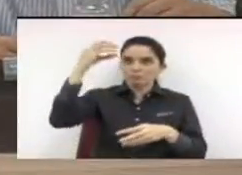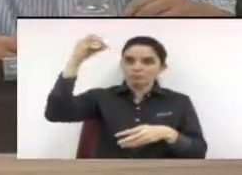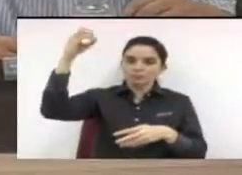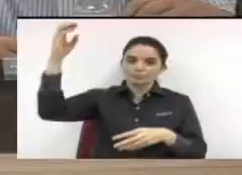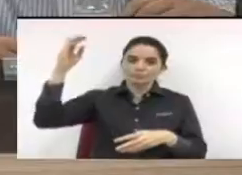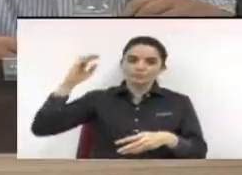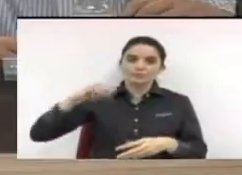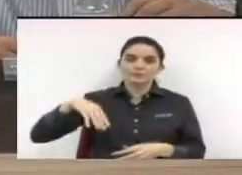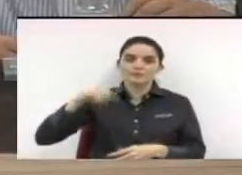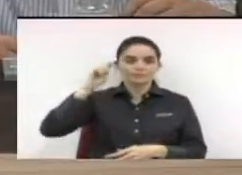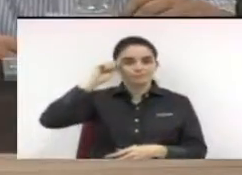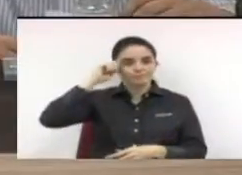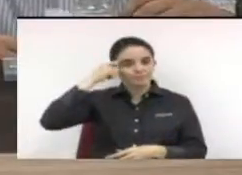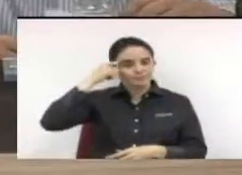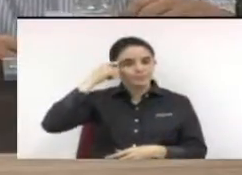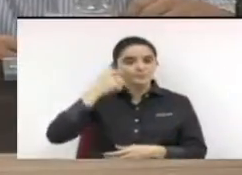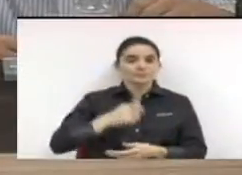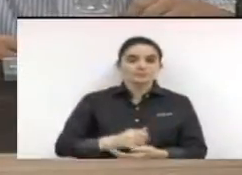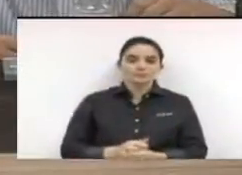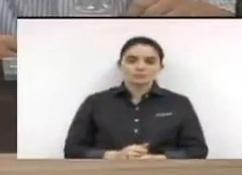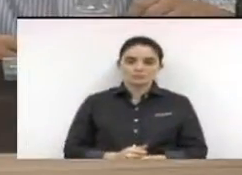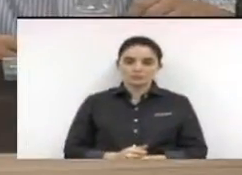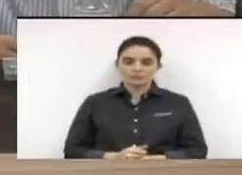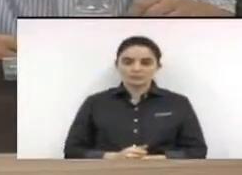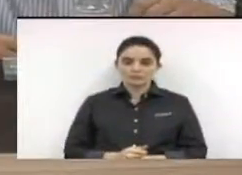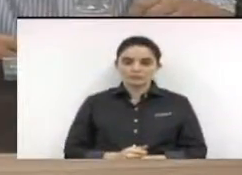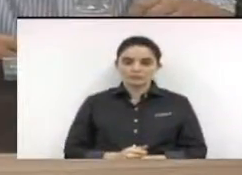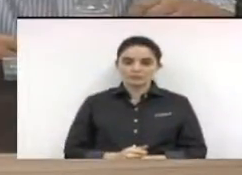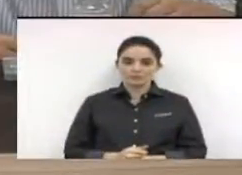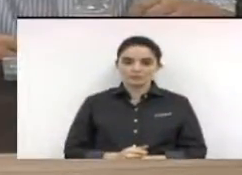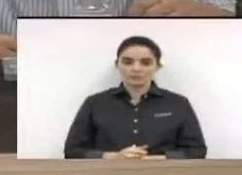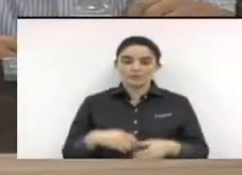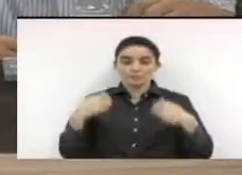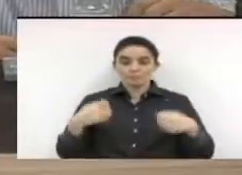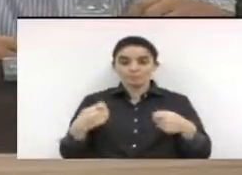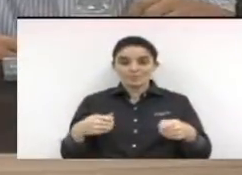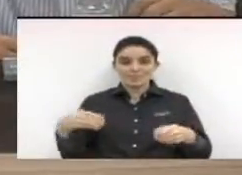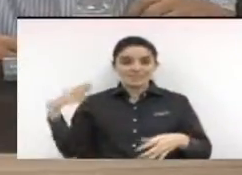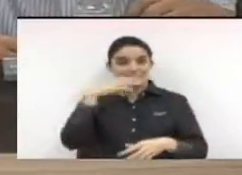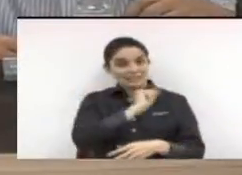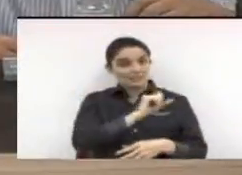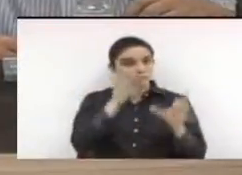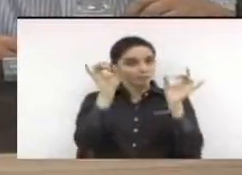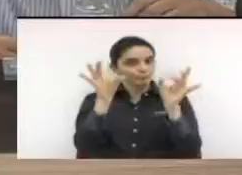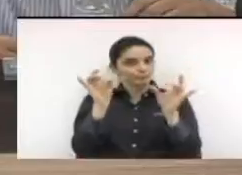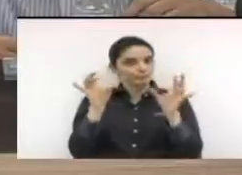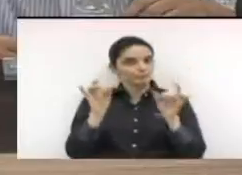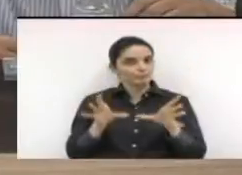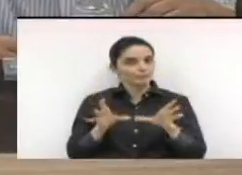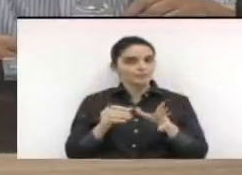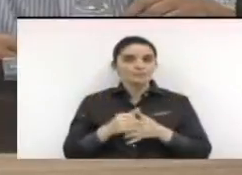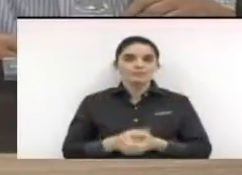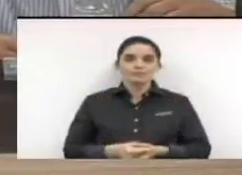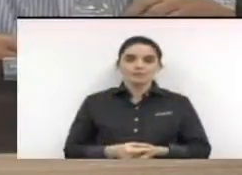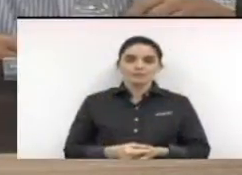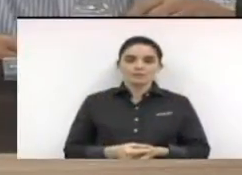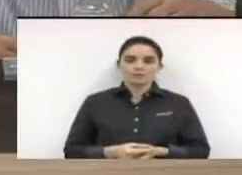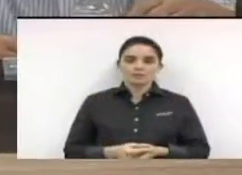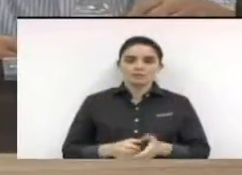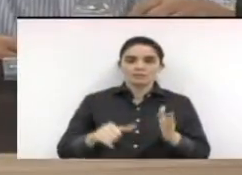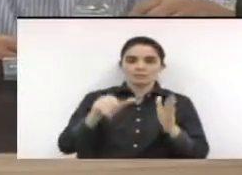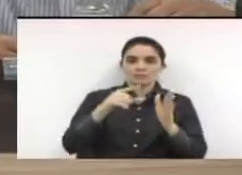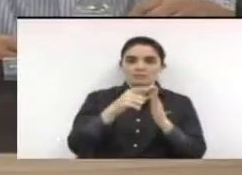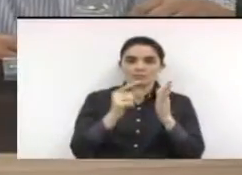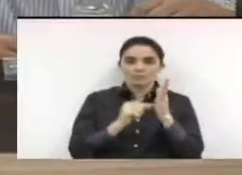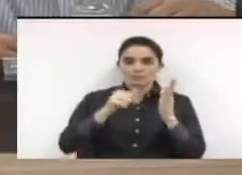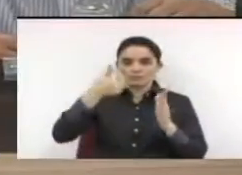da outras providências, tramite sobre o regime de urgência especial, conforme dispõe os artigos 190